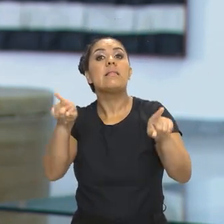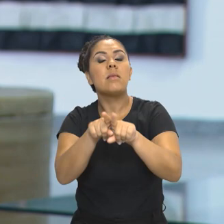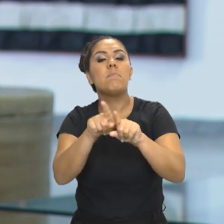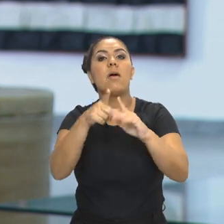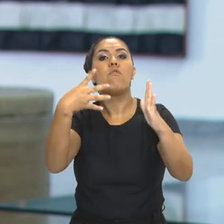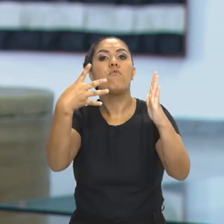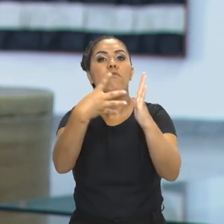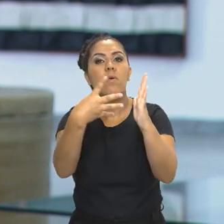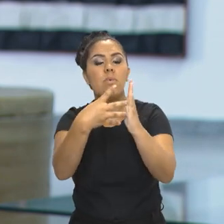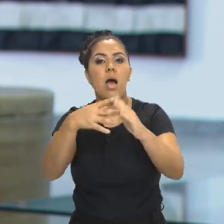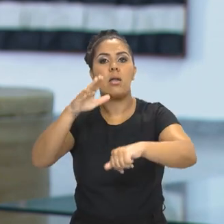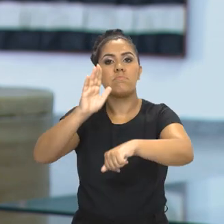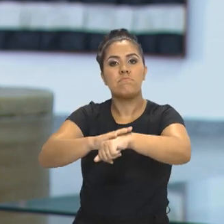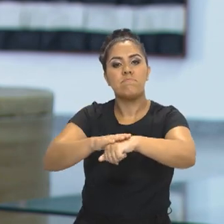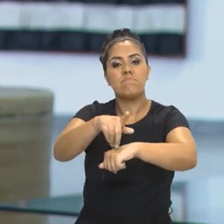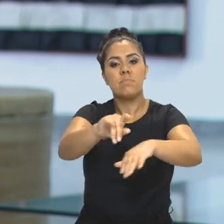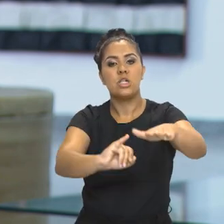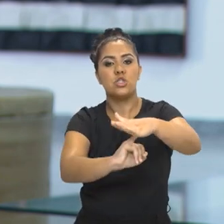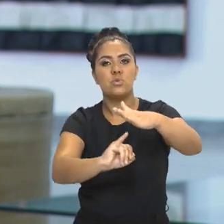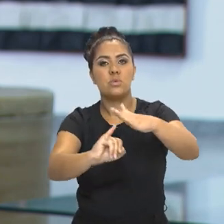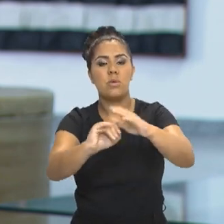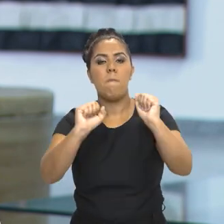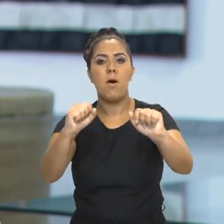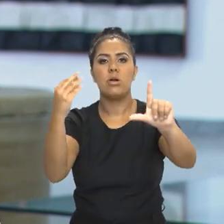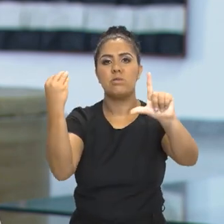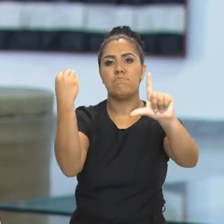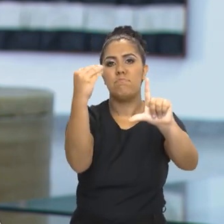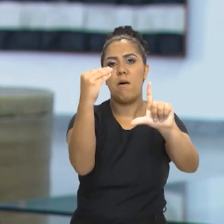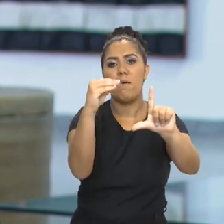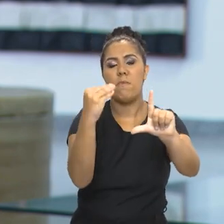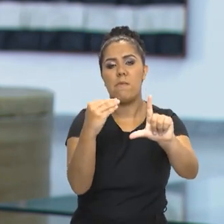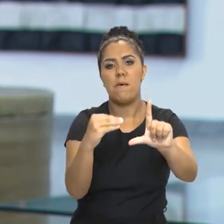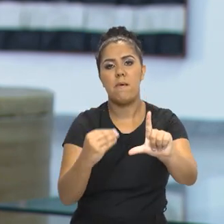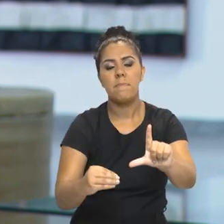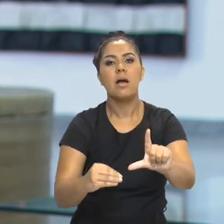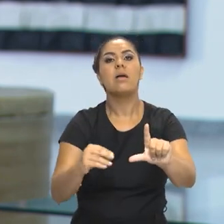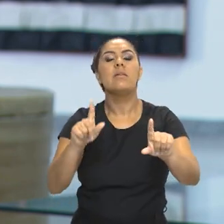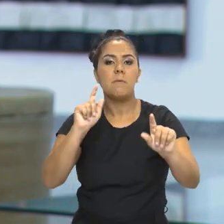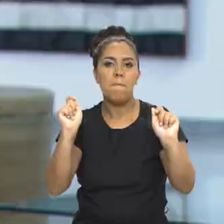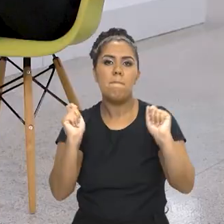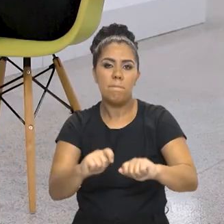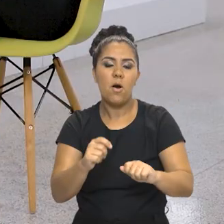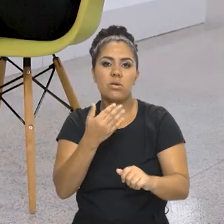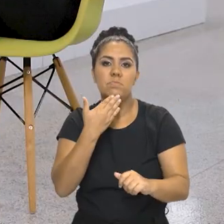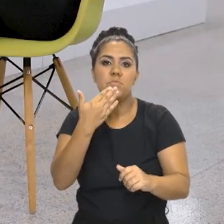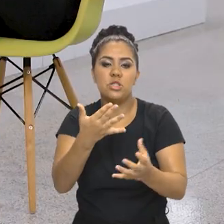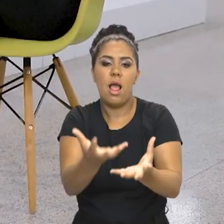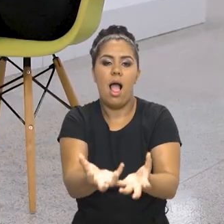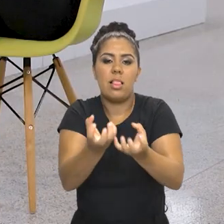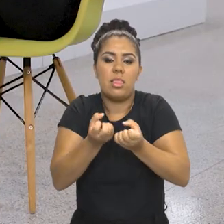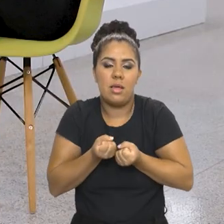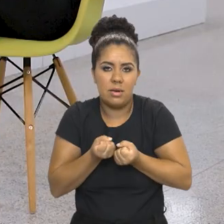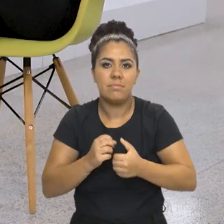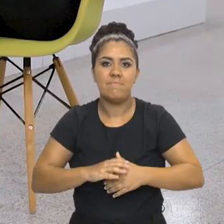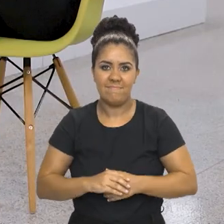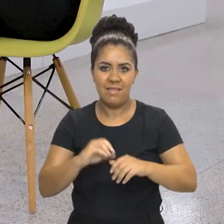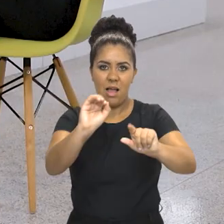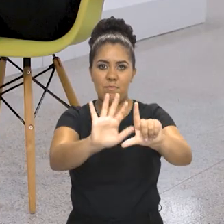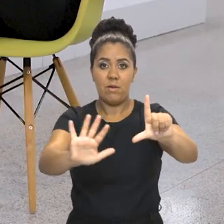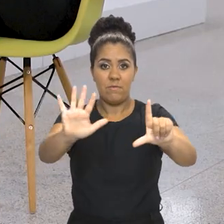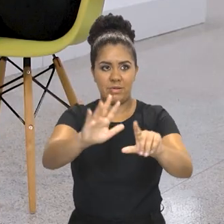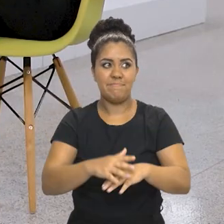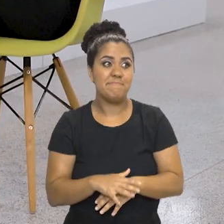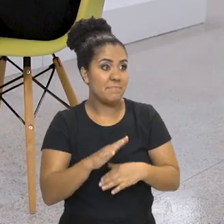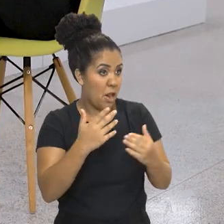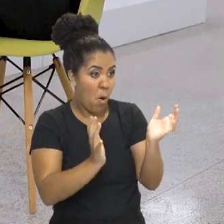formulário que a instituição preenche online e pode, então, fazer a requisição de aderir a essa plataforma unificada. Ou seja, não